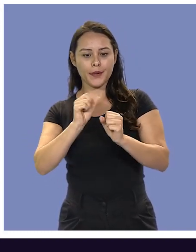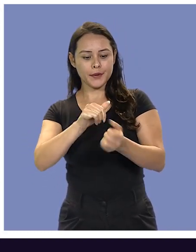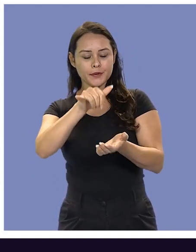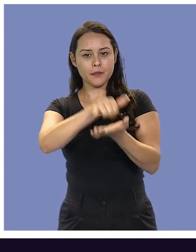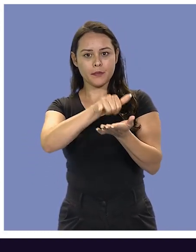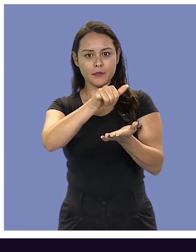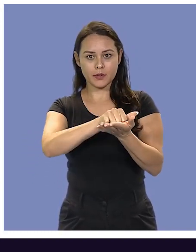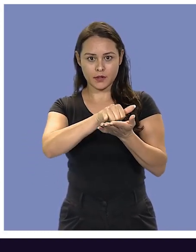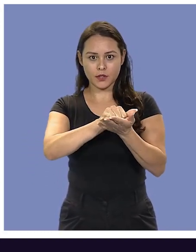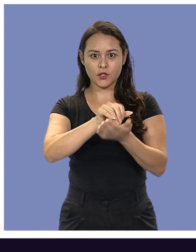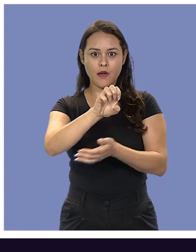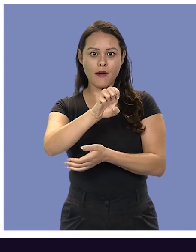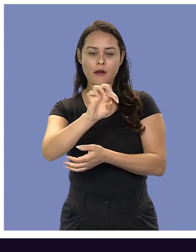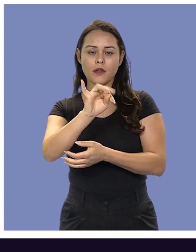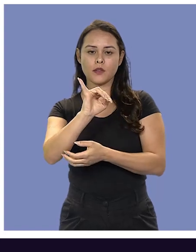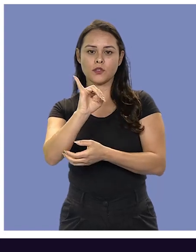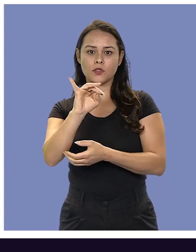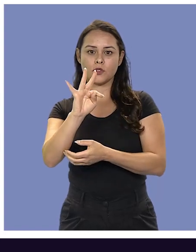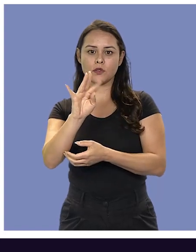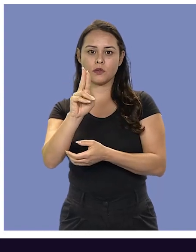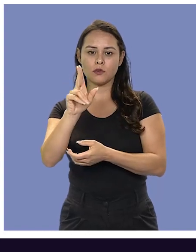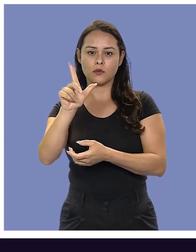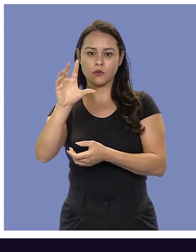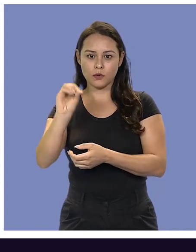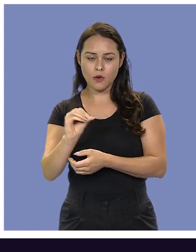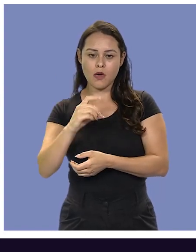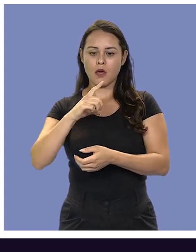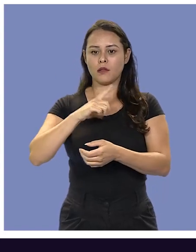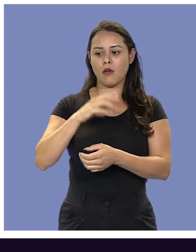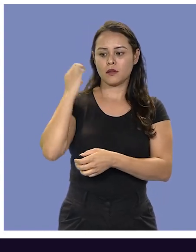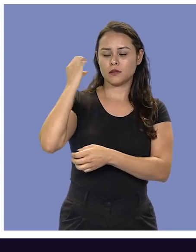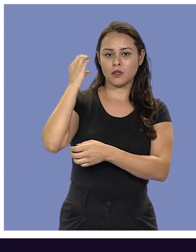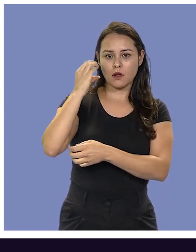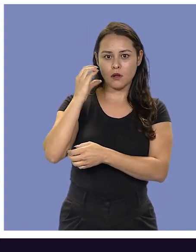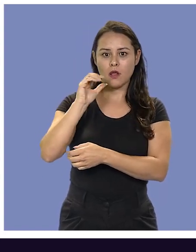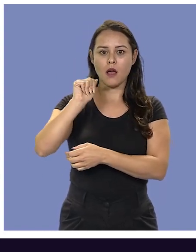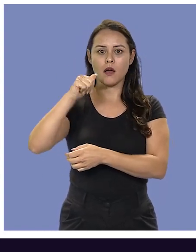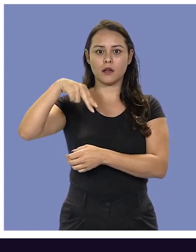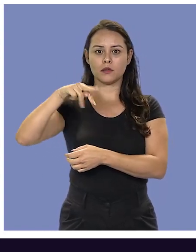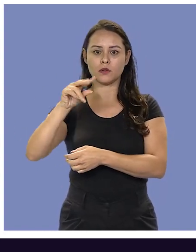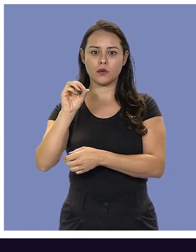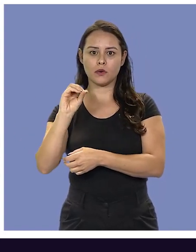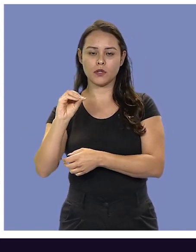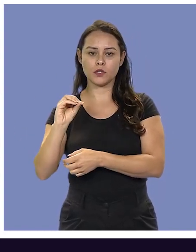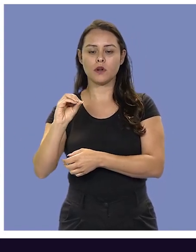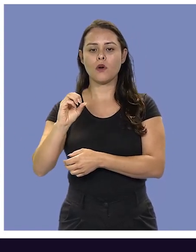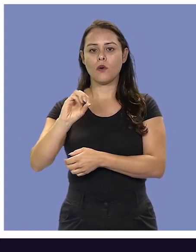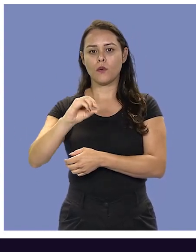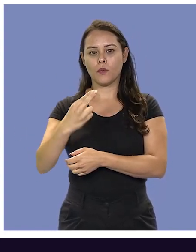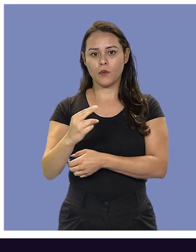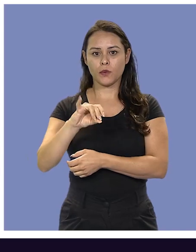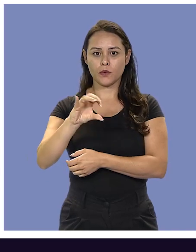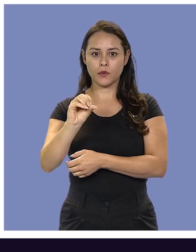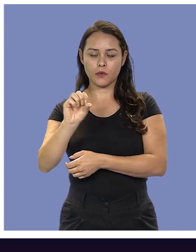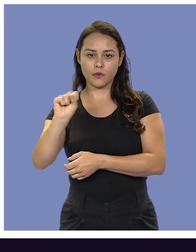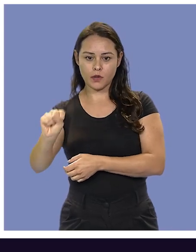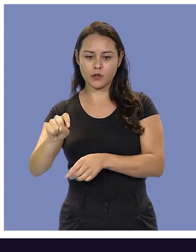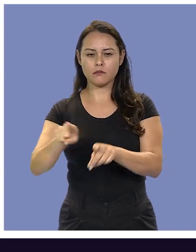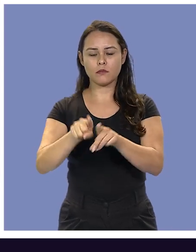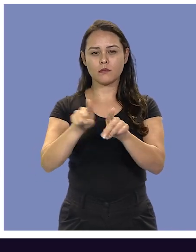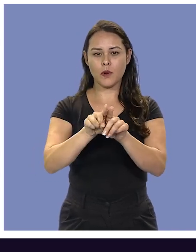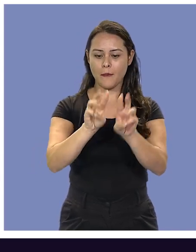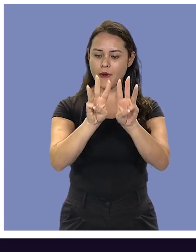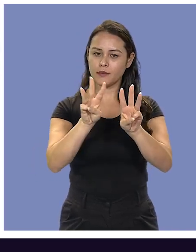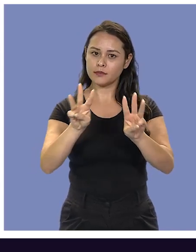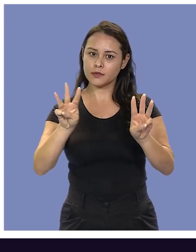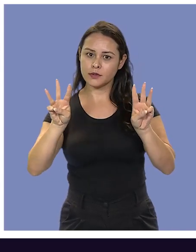Dá pra fazer a justificativa pelo aplicativo eTítulo, que tá disponível tanto pra Android quanto pra iOS. Também dá pra fazer a